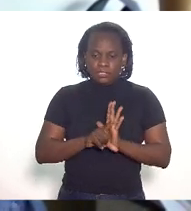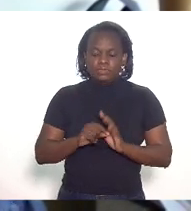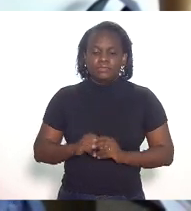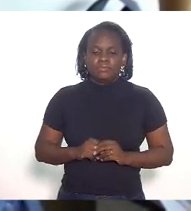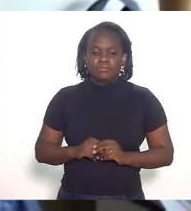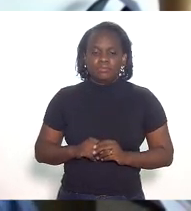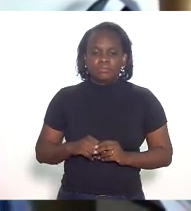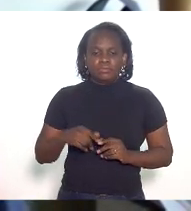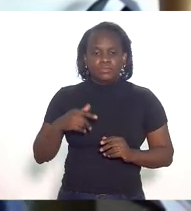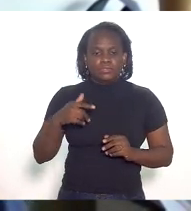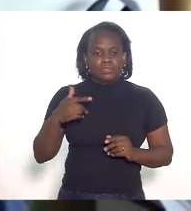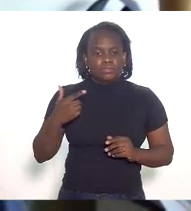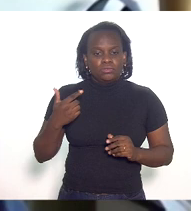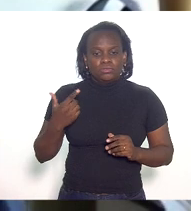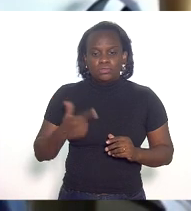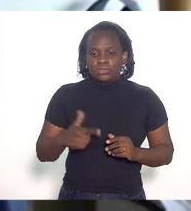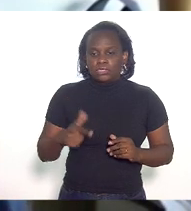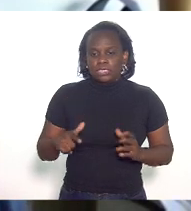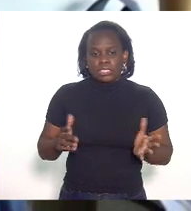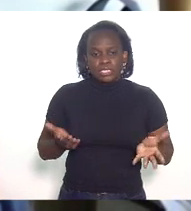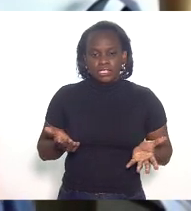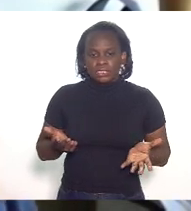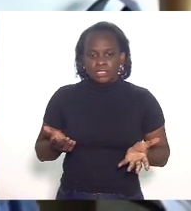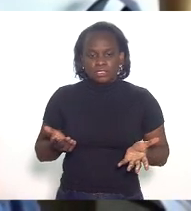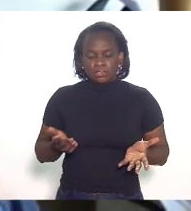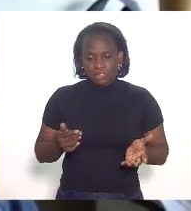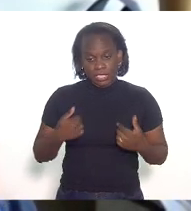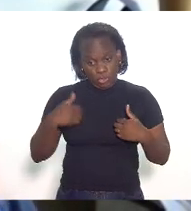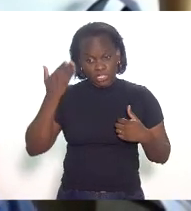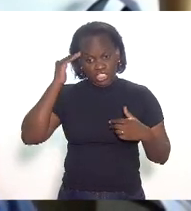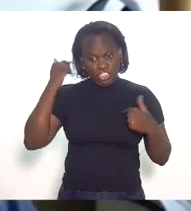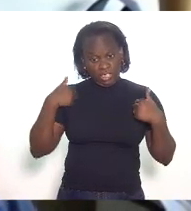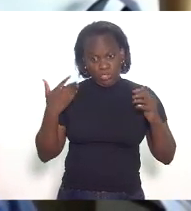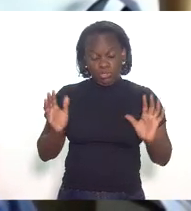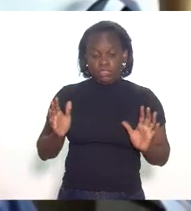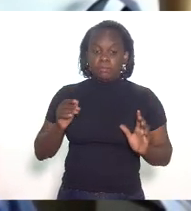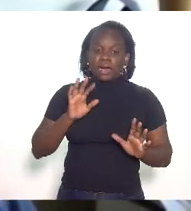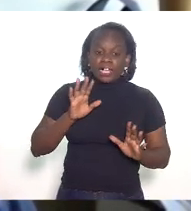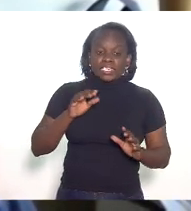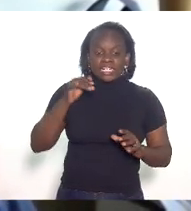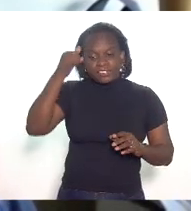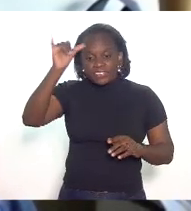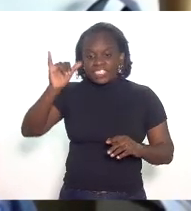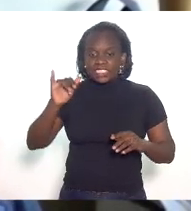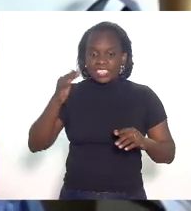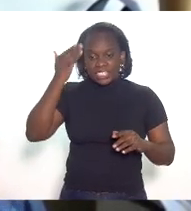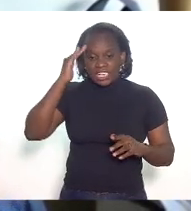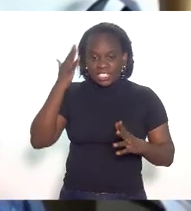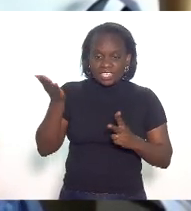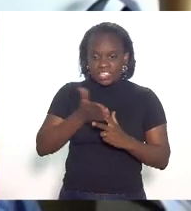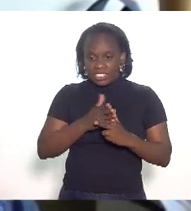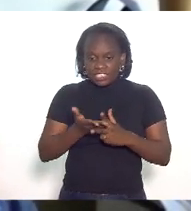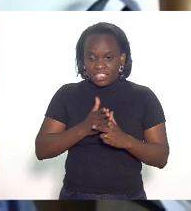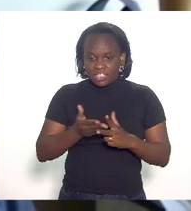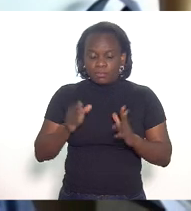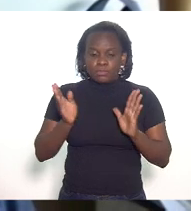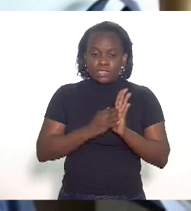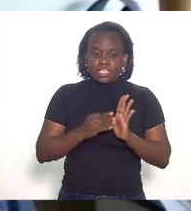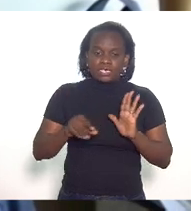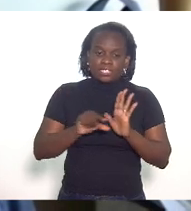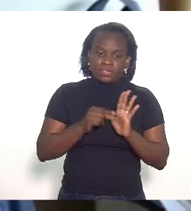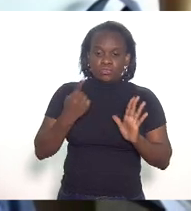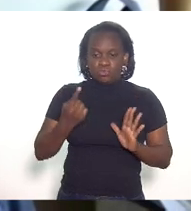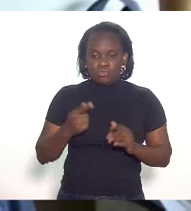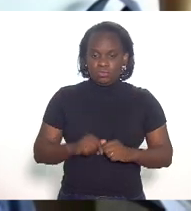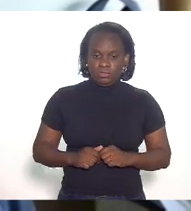não tem que não tem que no meu entendimento para não dar dúvida interpretação inserir inciso 1 e 1